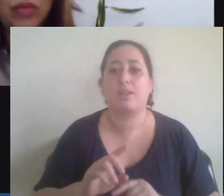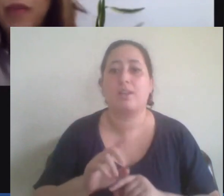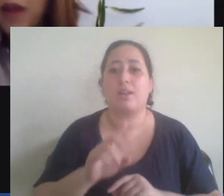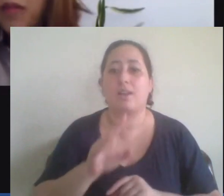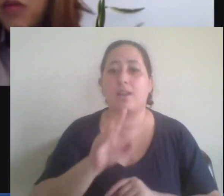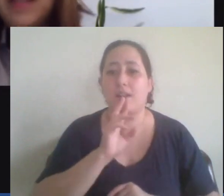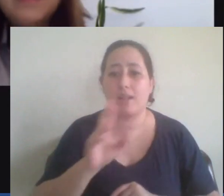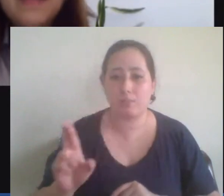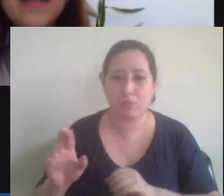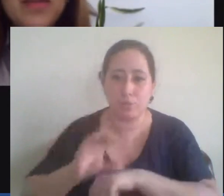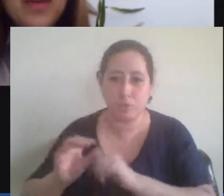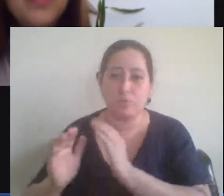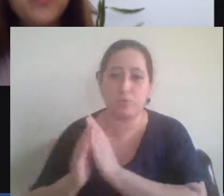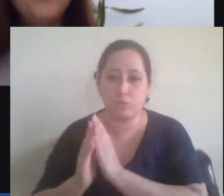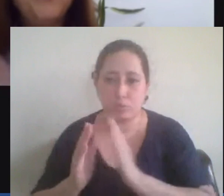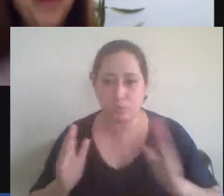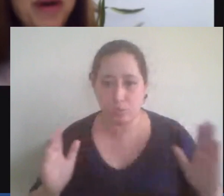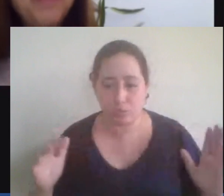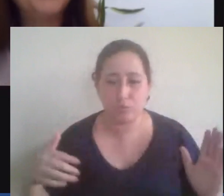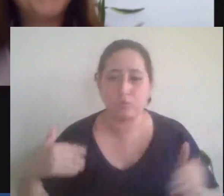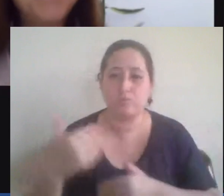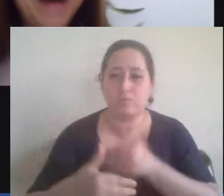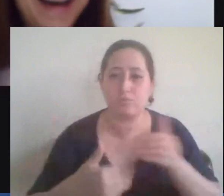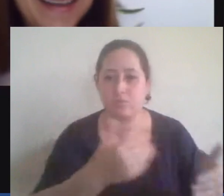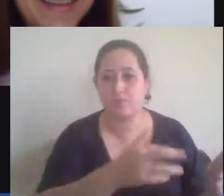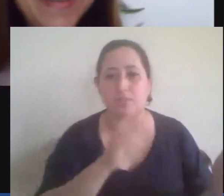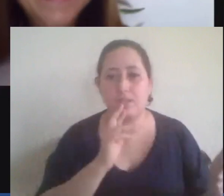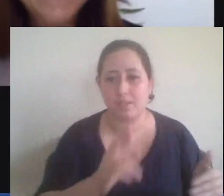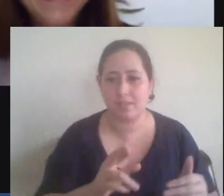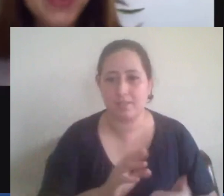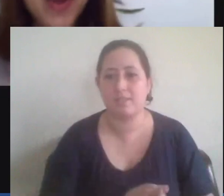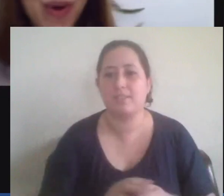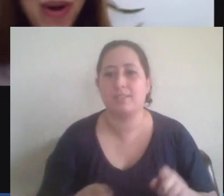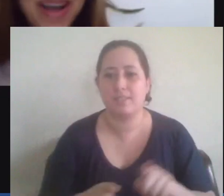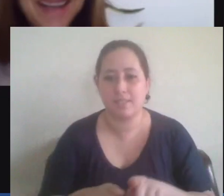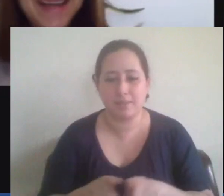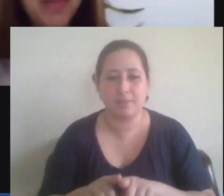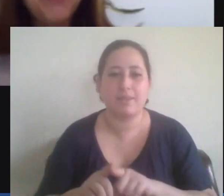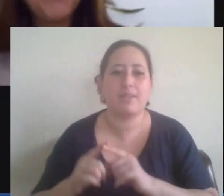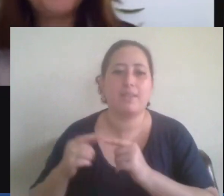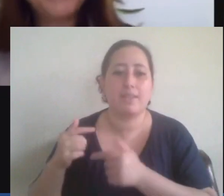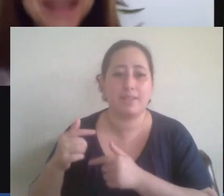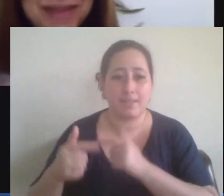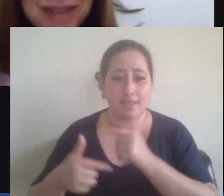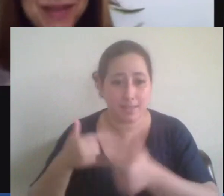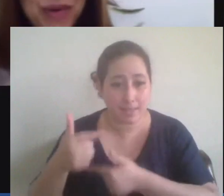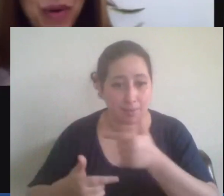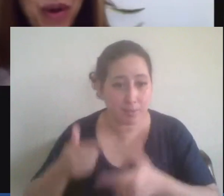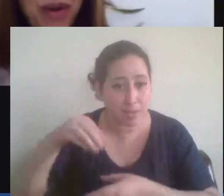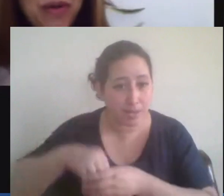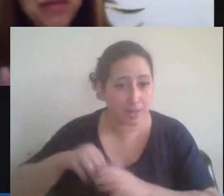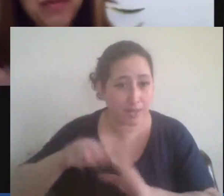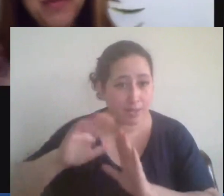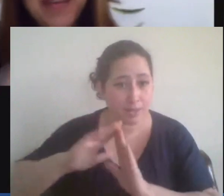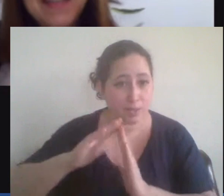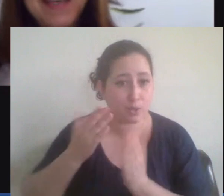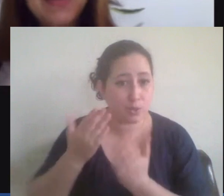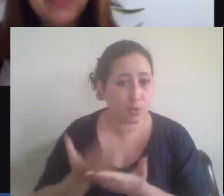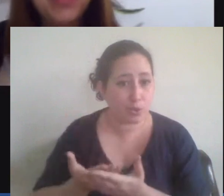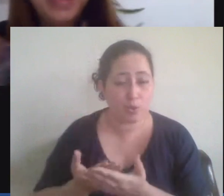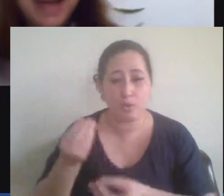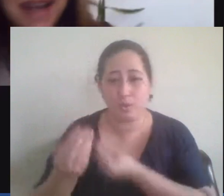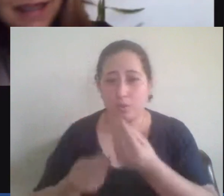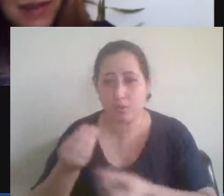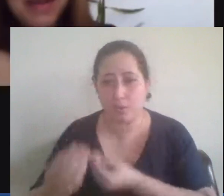longo do curso muitas questões como o próprio trabalho na escola né como vamos fazer isso na escola como vamos